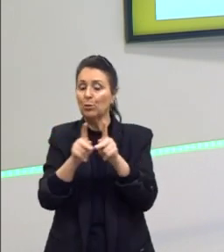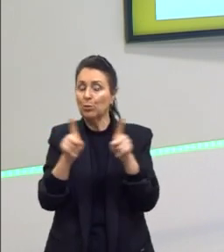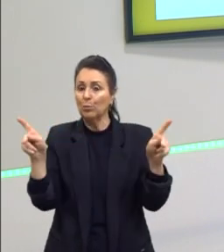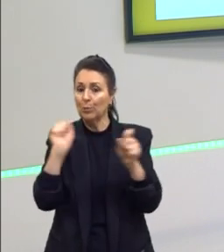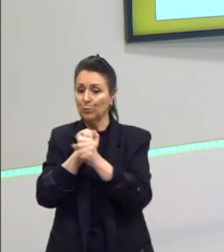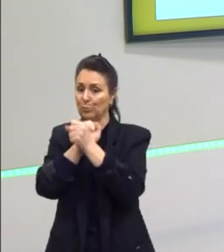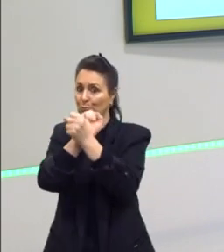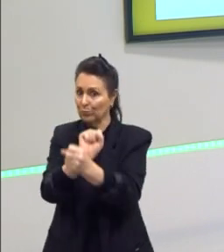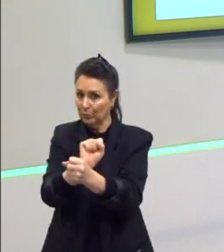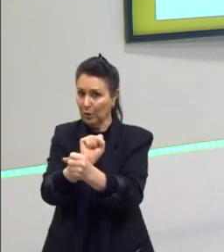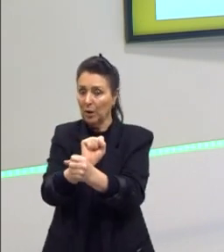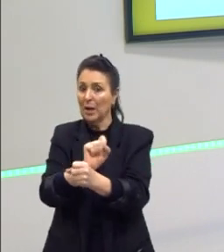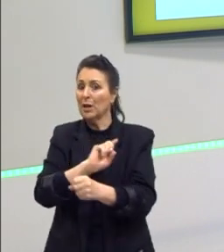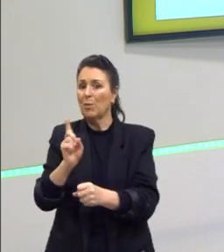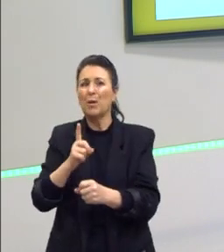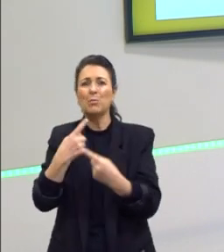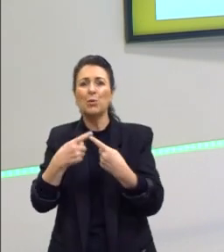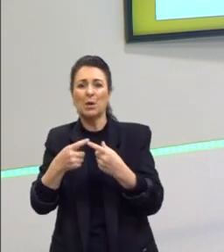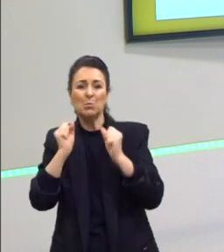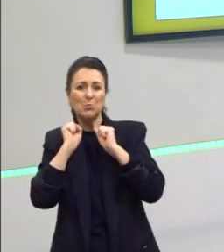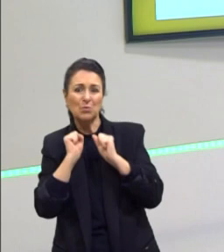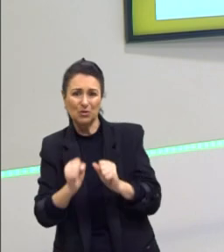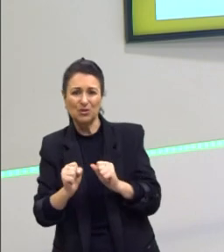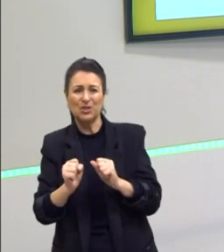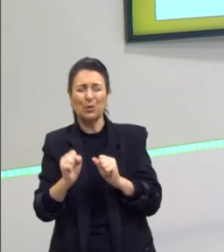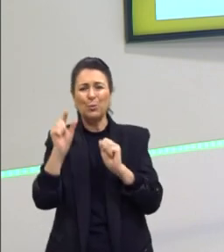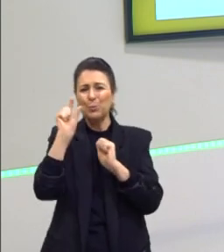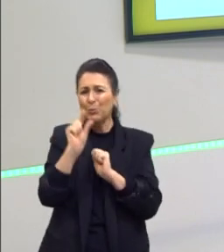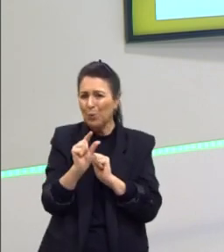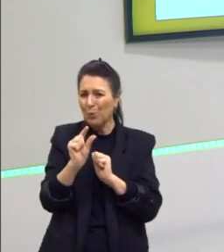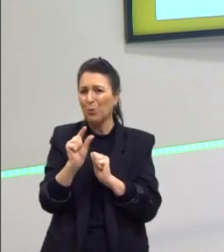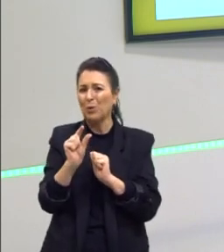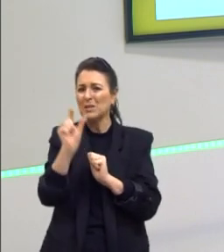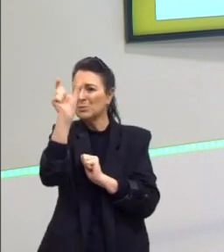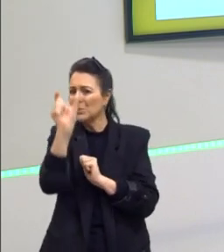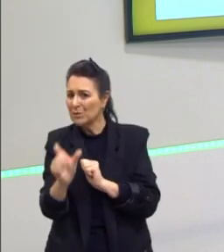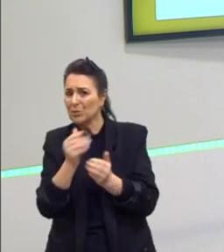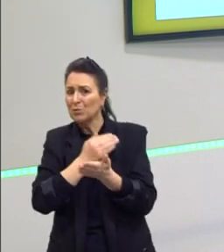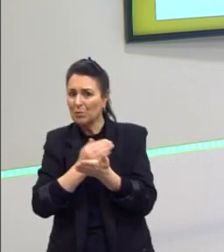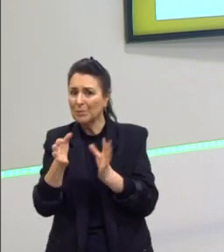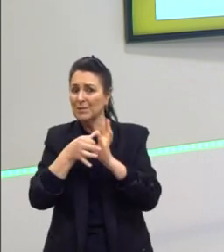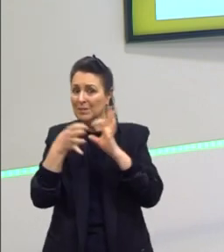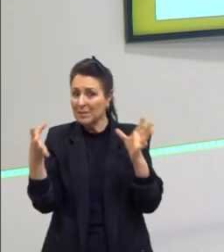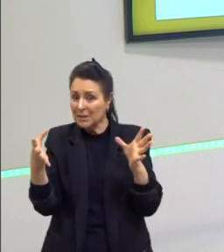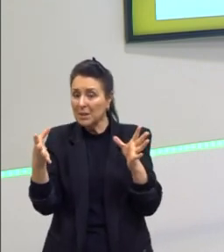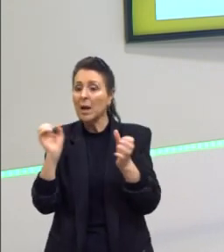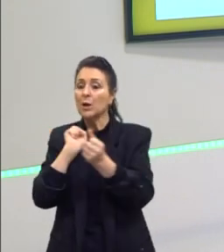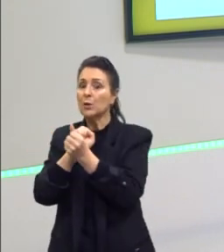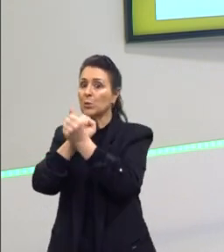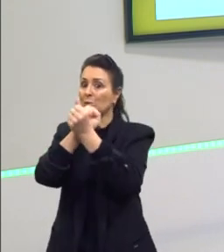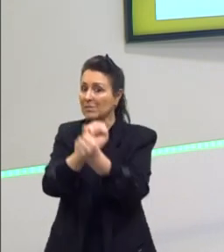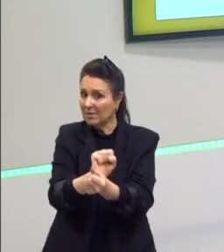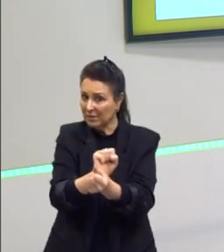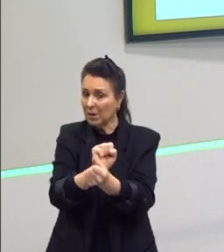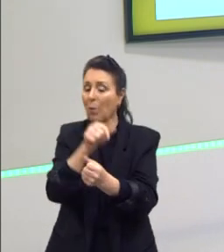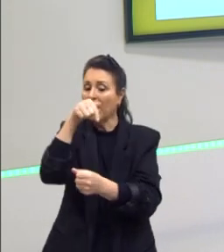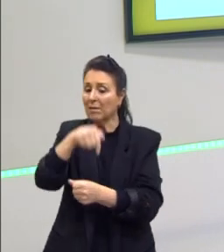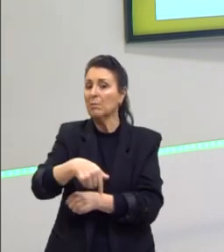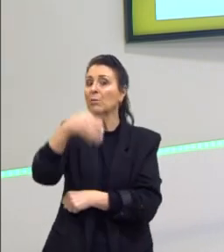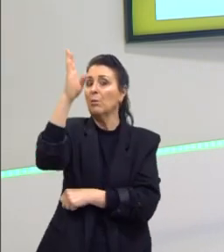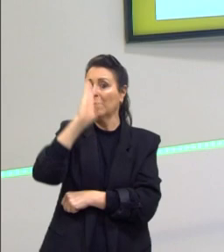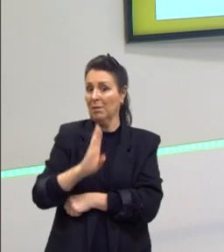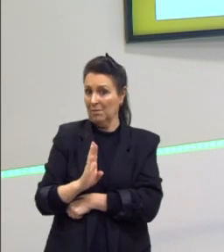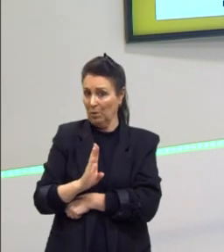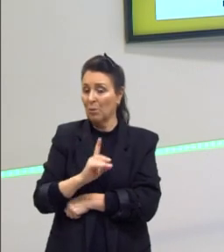porque eles tinham uma possibilidade pequena de se libertar que isso tornava a escravização menos violenta, como algumas pessoas